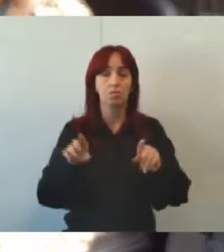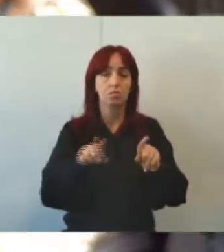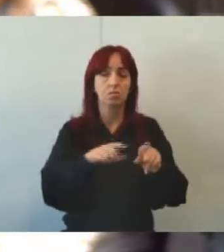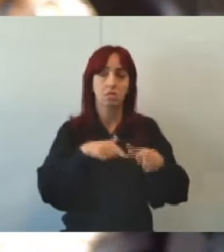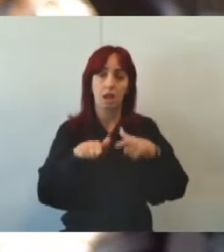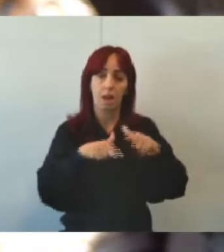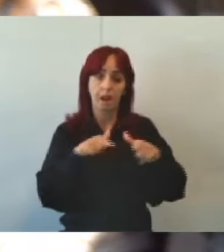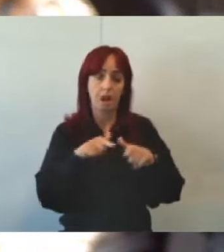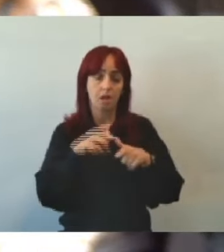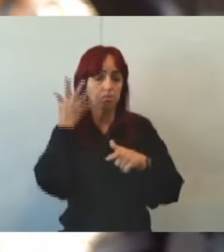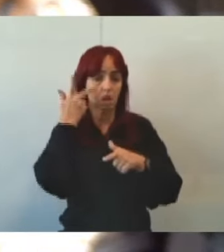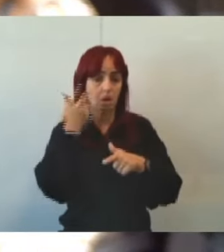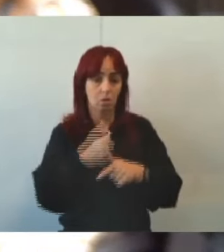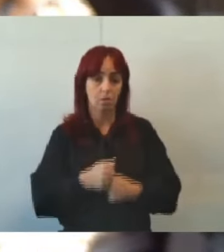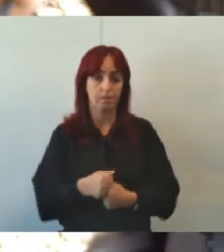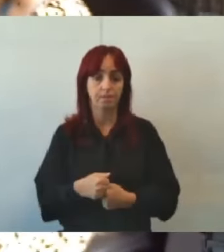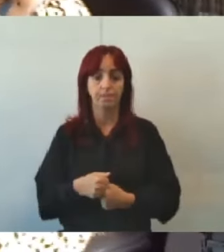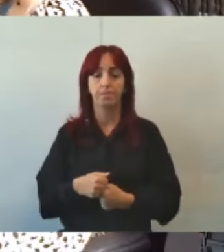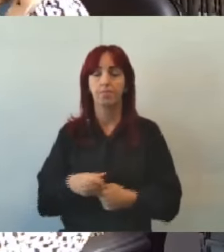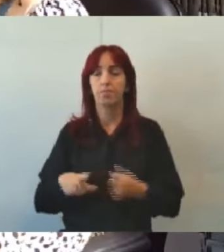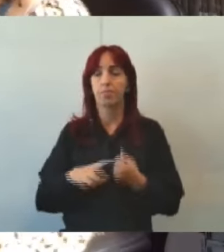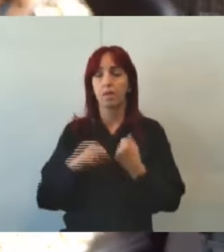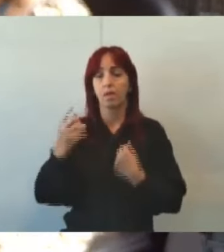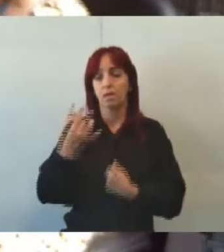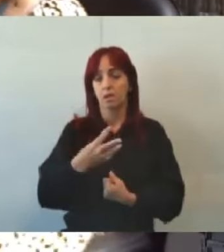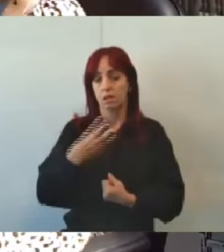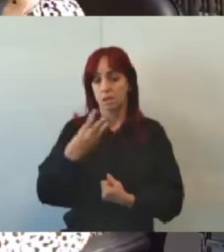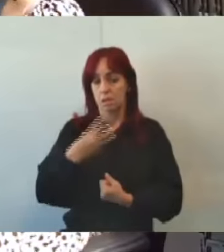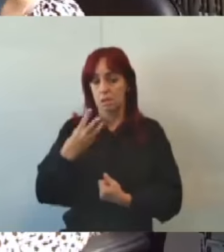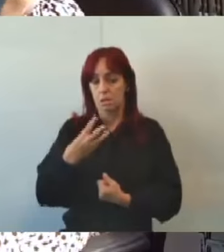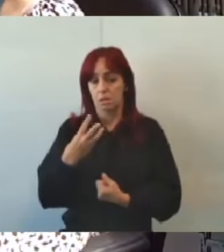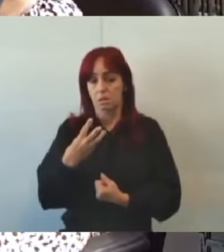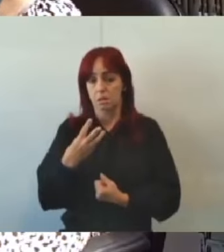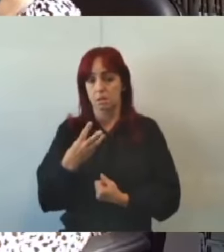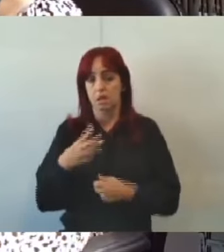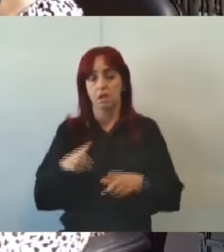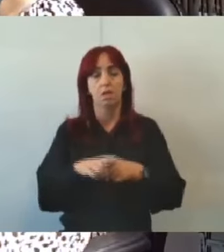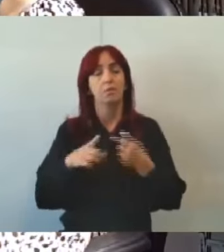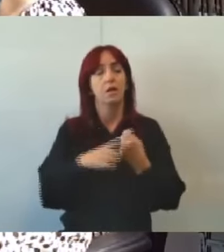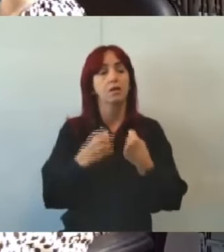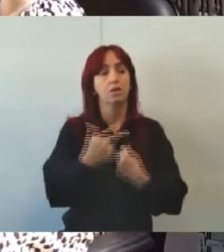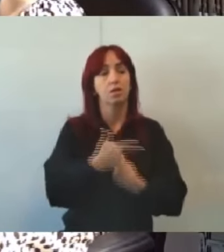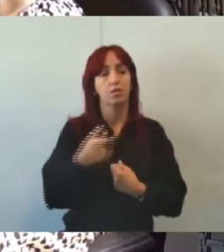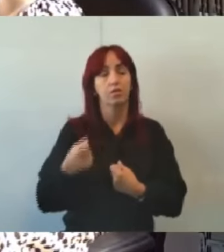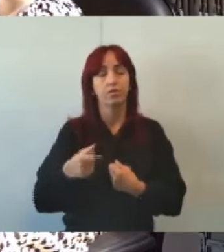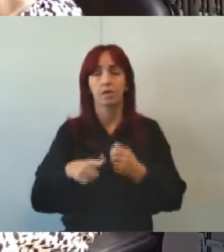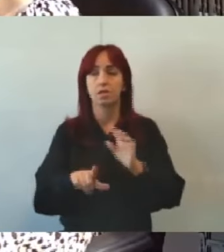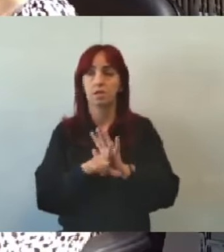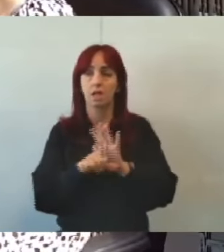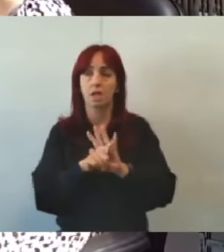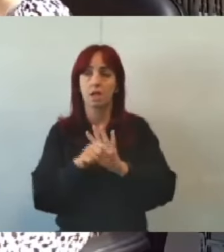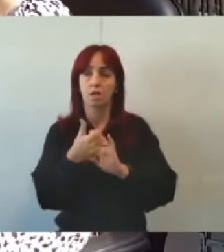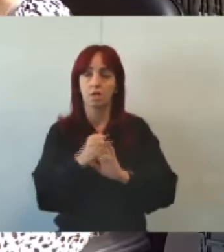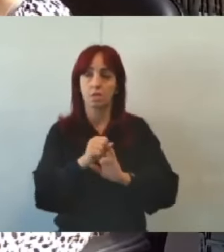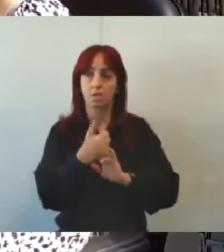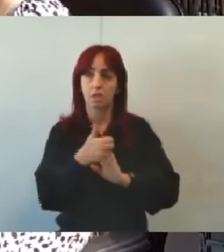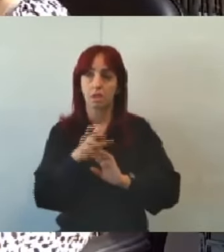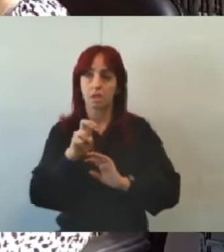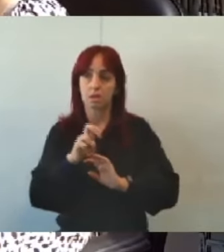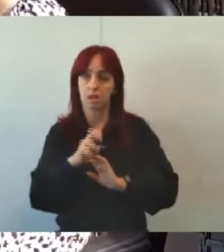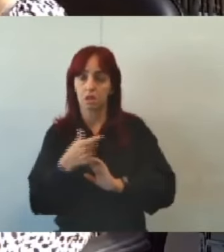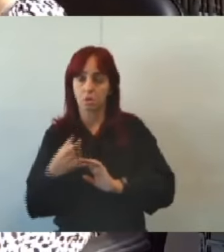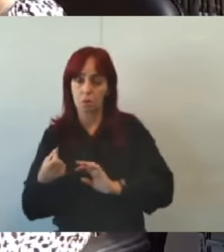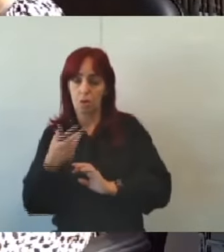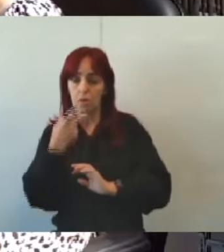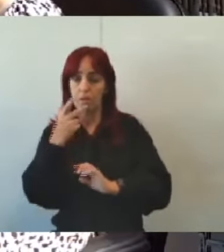artigo 3º o capítulo do artigo o capítulo do artigo 20 da lei 8.502 de 6 de março de 2003 passa a